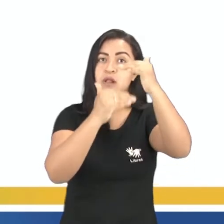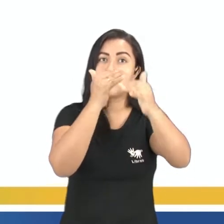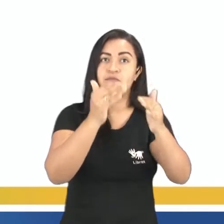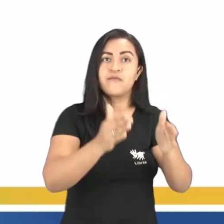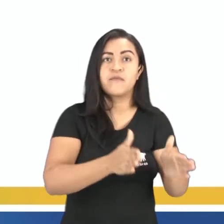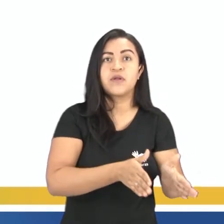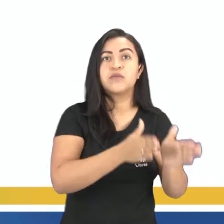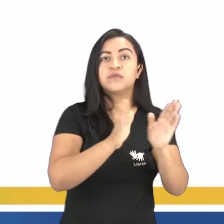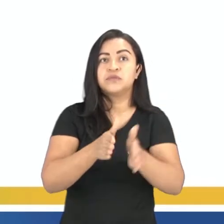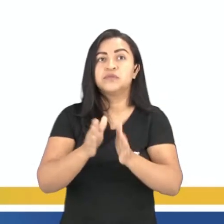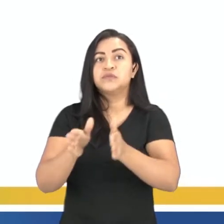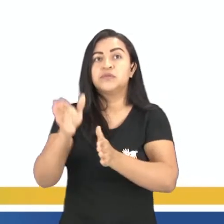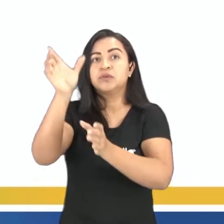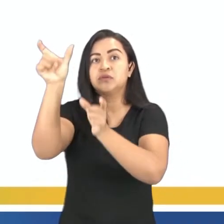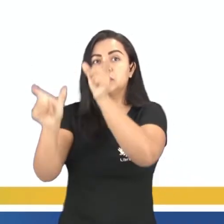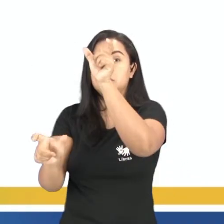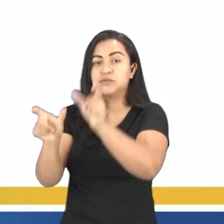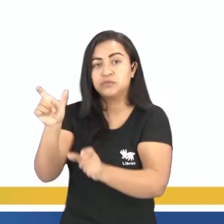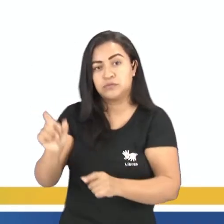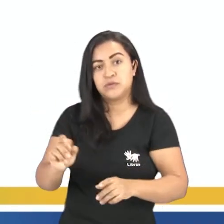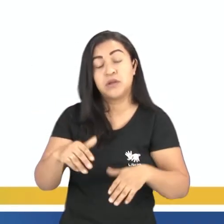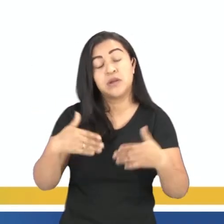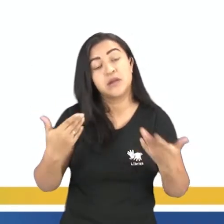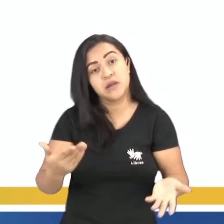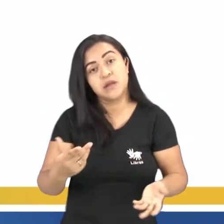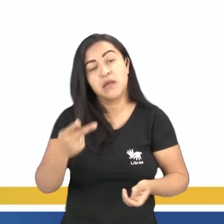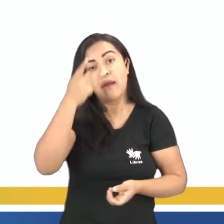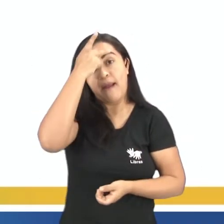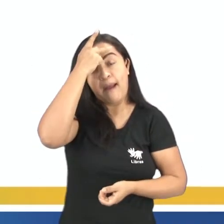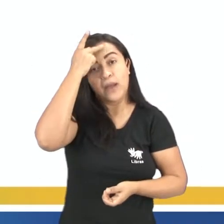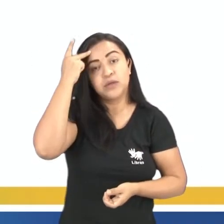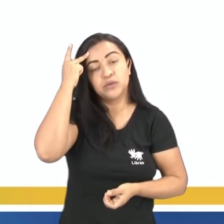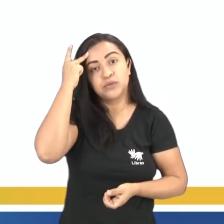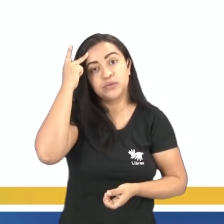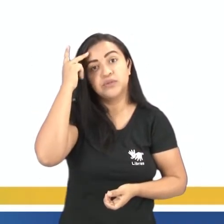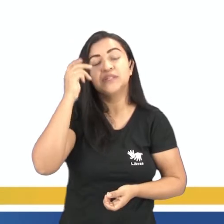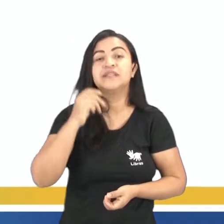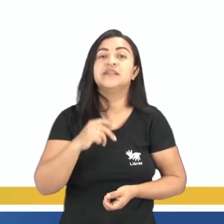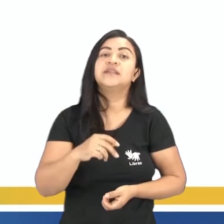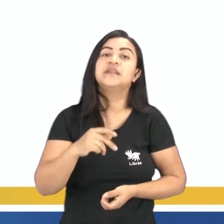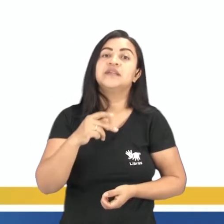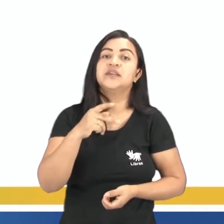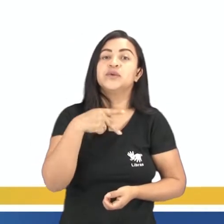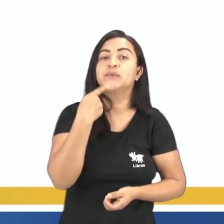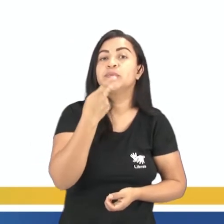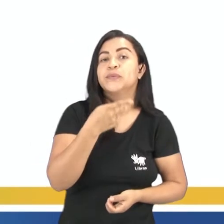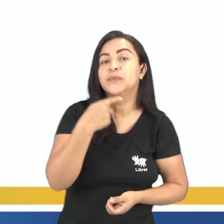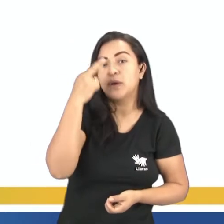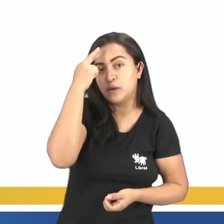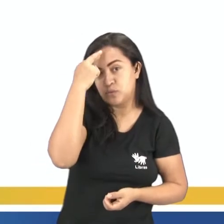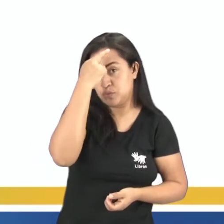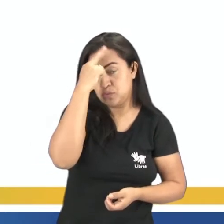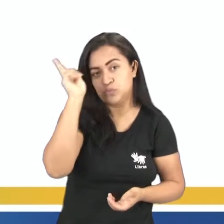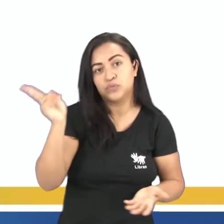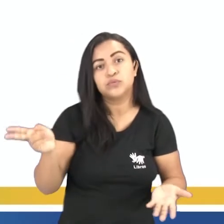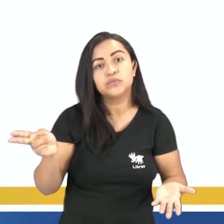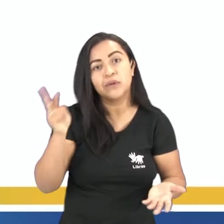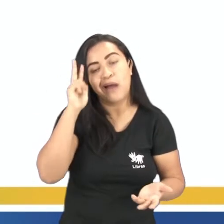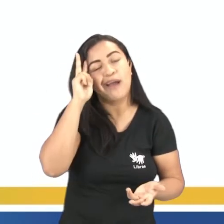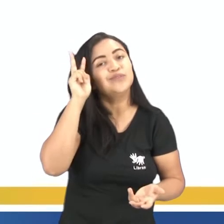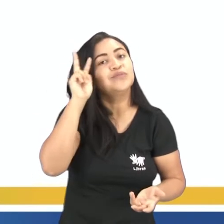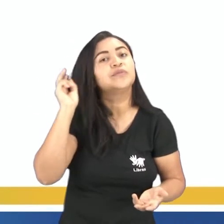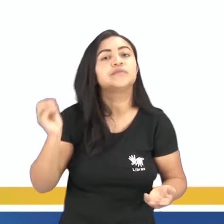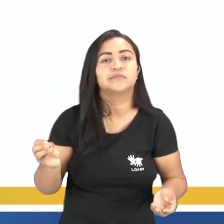época. Aí vai depender de quem conta a história, tá? Você apresenta ali, apresenta o cenário e a época, o tempo.